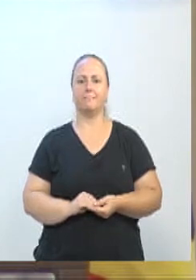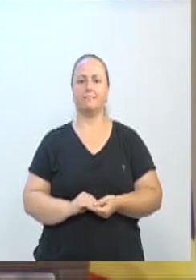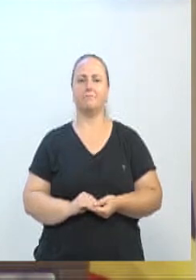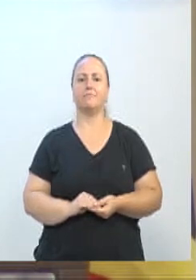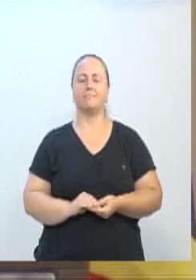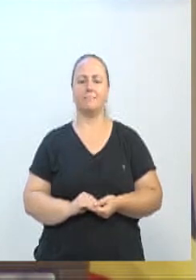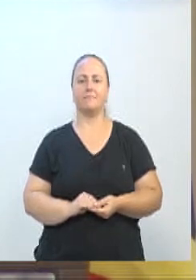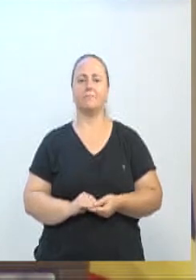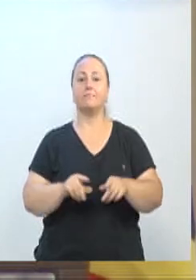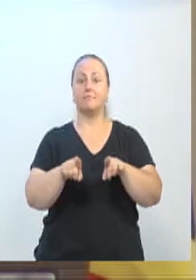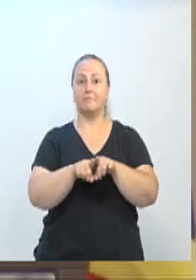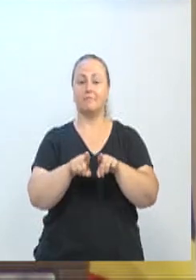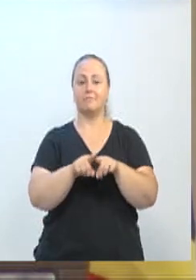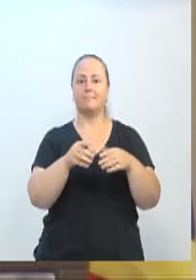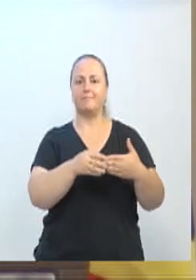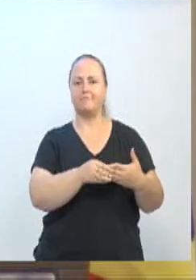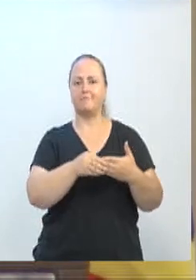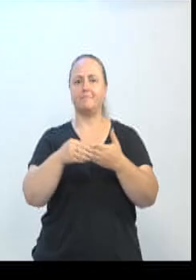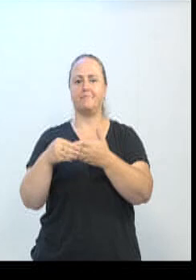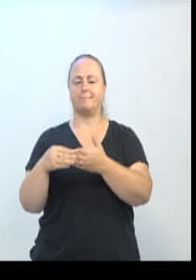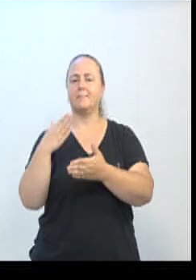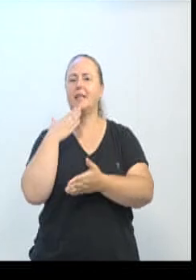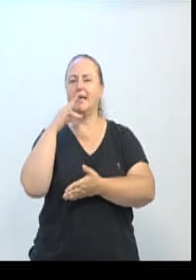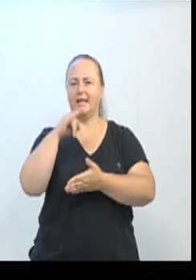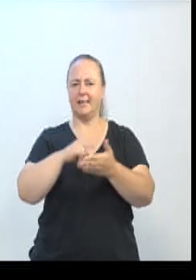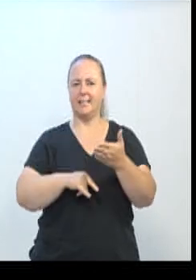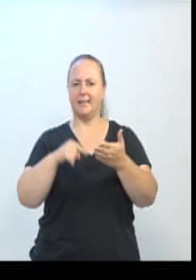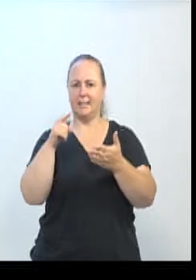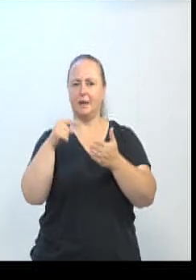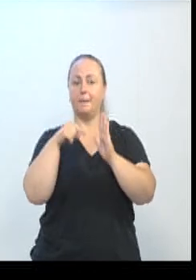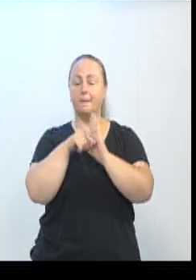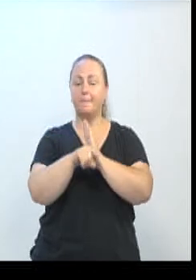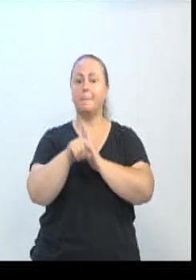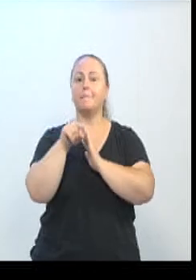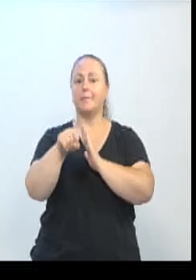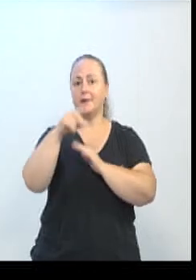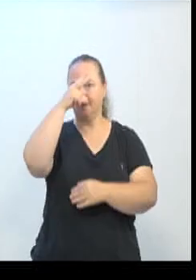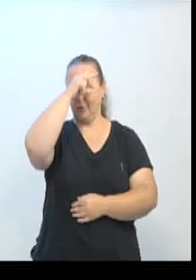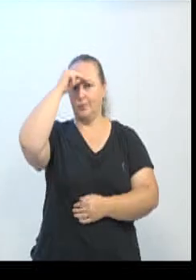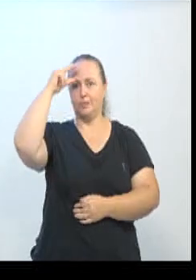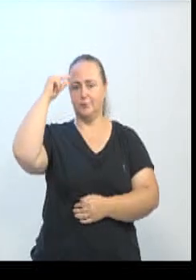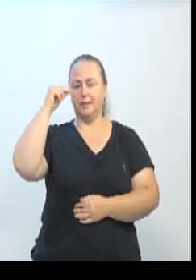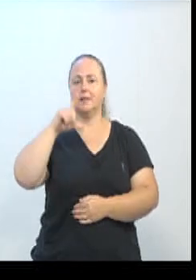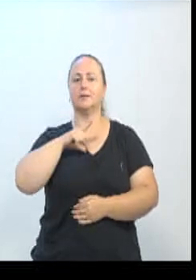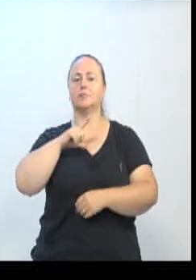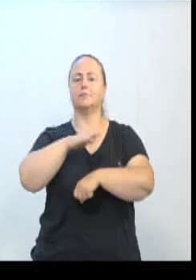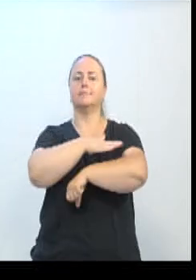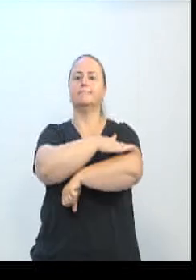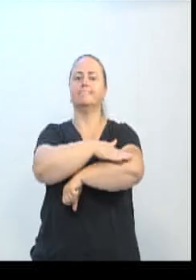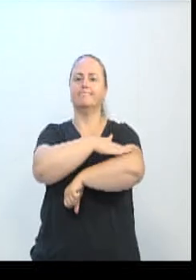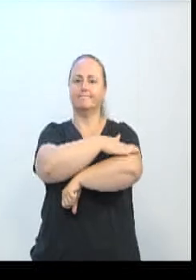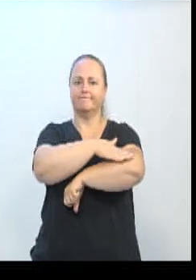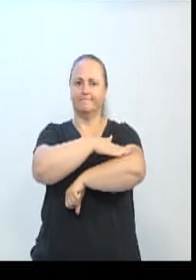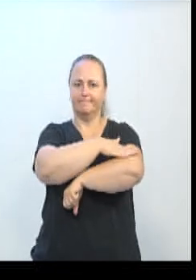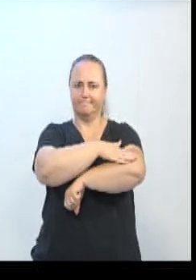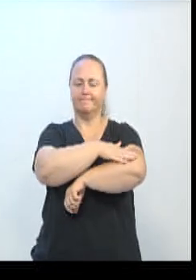encaminhamos, na verdade, um requerimento, questionando o Executivo sobre uma reforma de uma praça aqui na cidade de Blumenau, a comunidade está